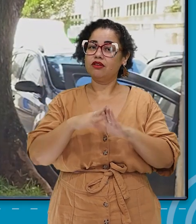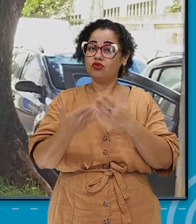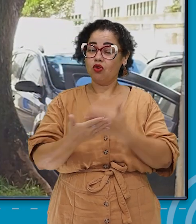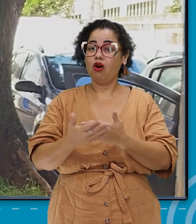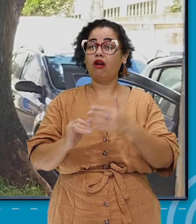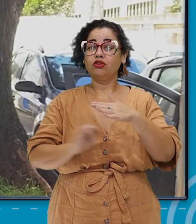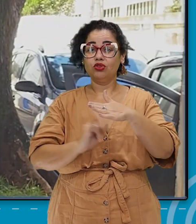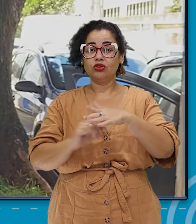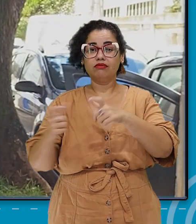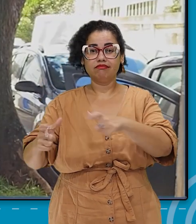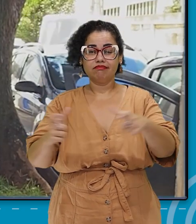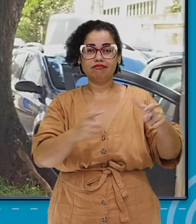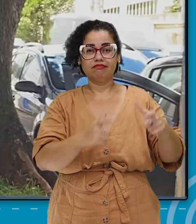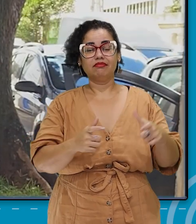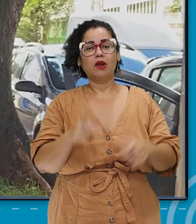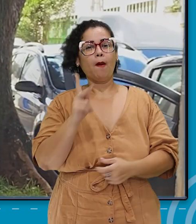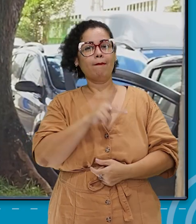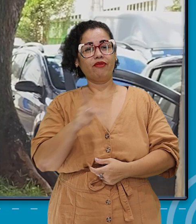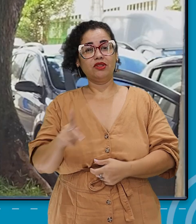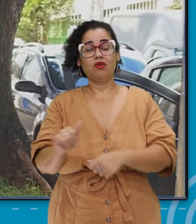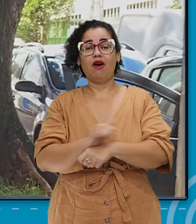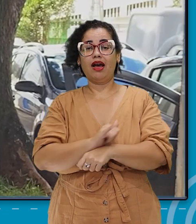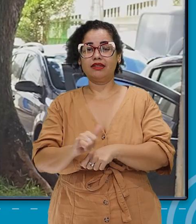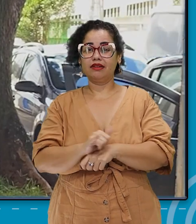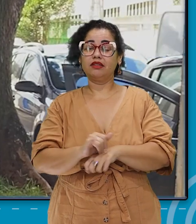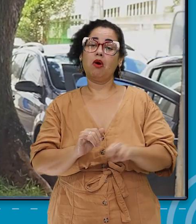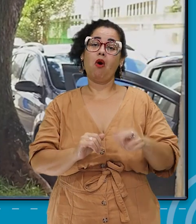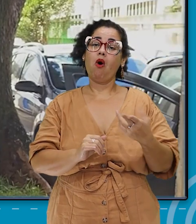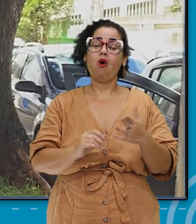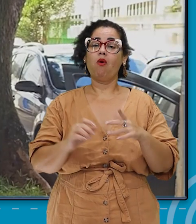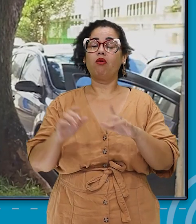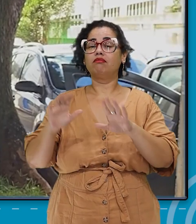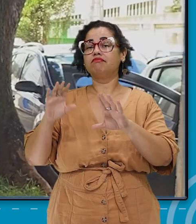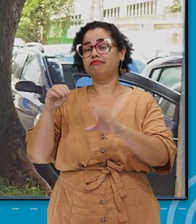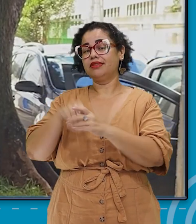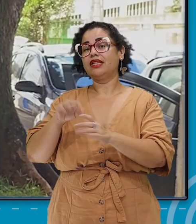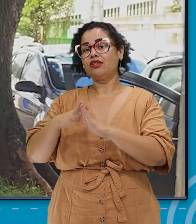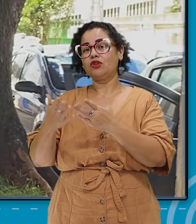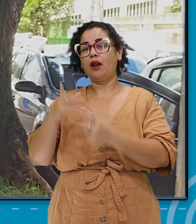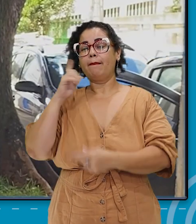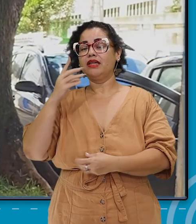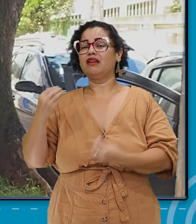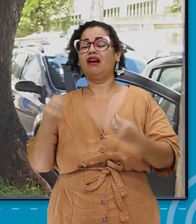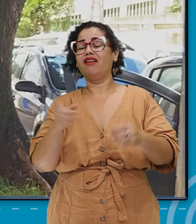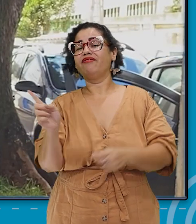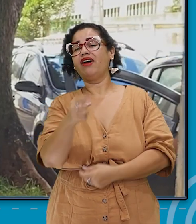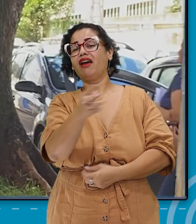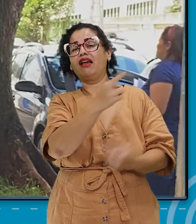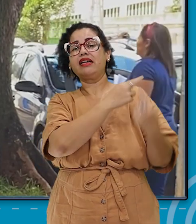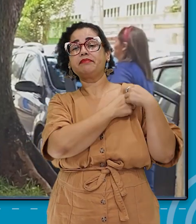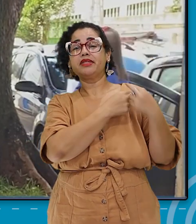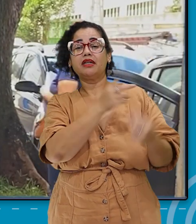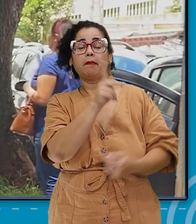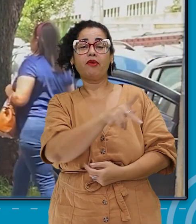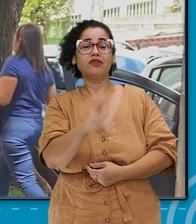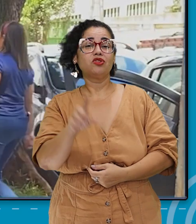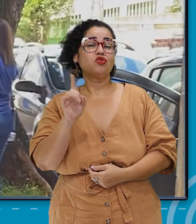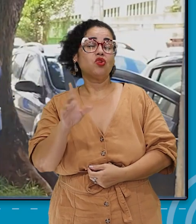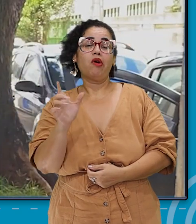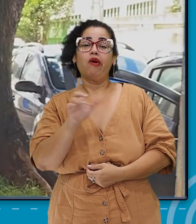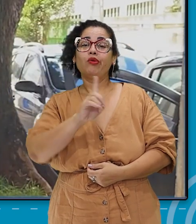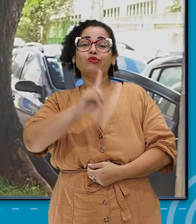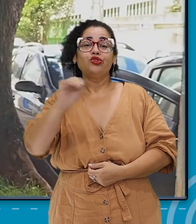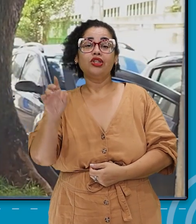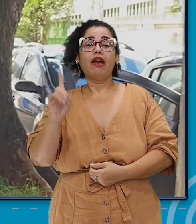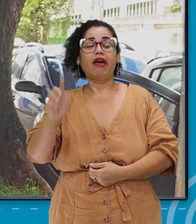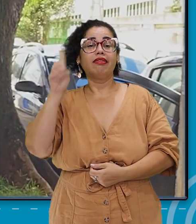educacionais. Às vezes, o que o professor, ele muitas vezes, ou a própria instituição, delega ao professor? Somente nas datas